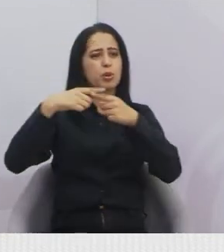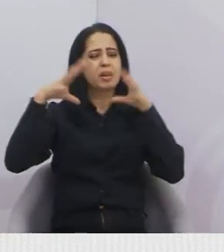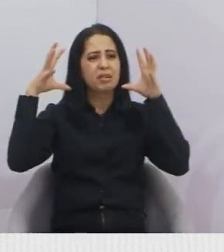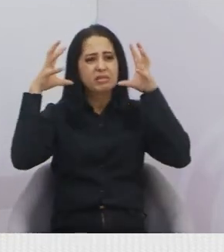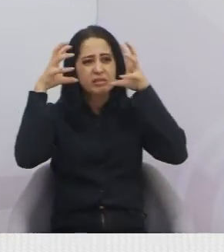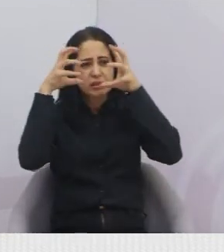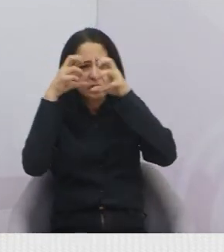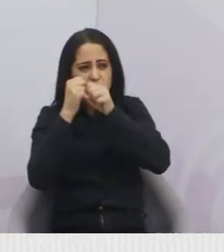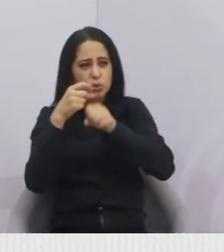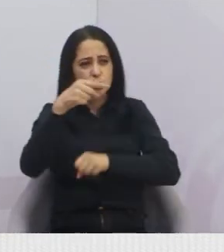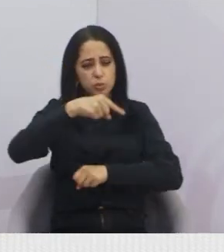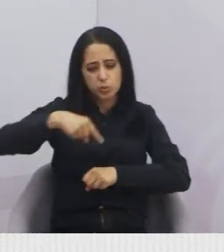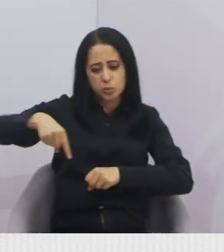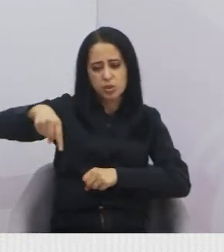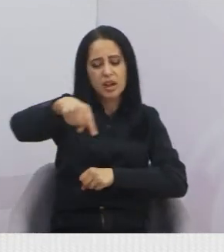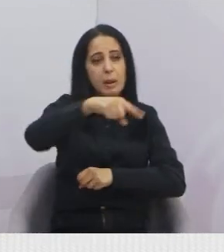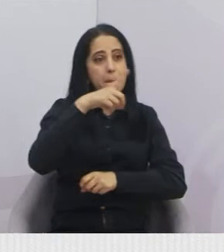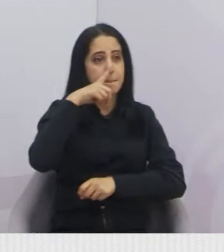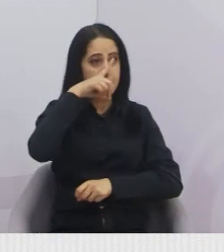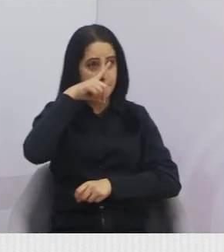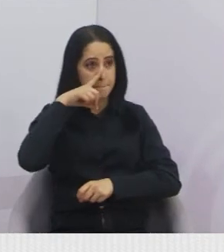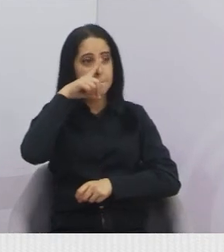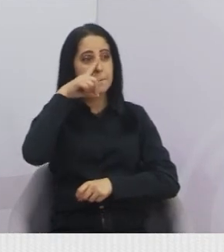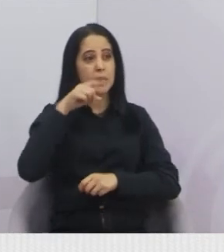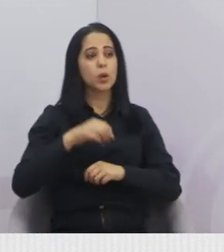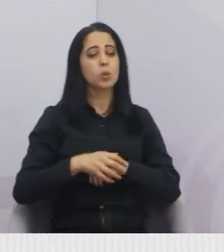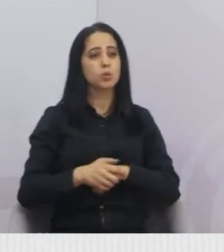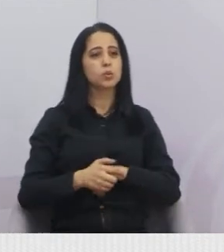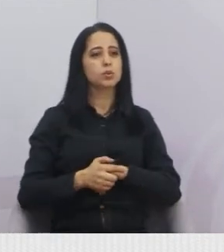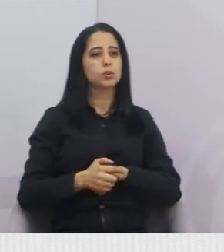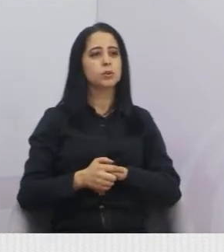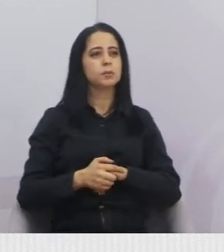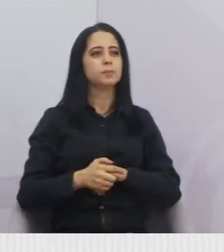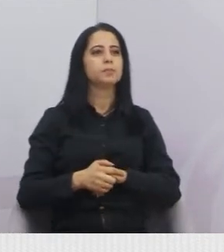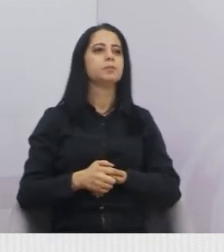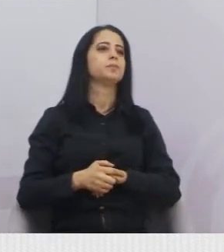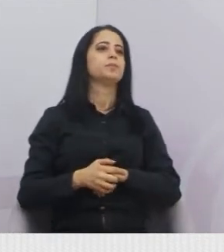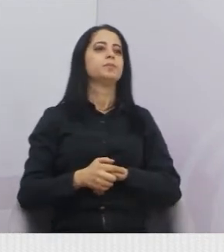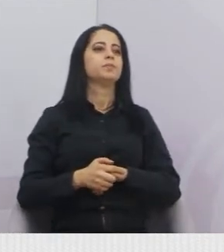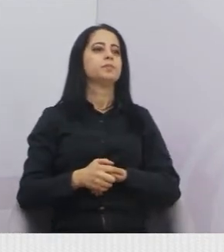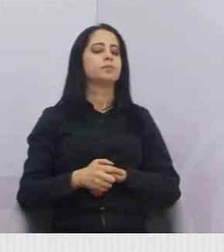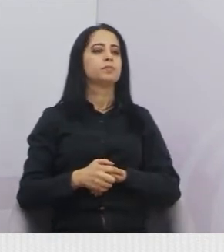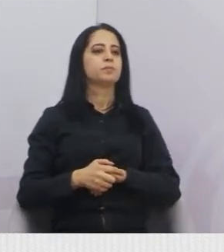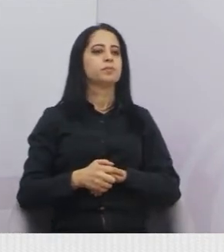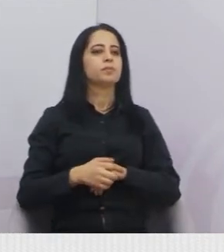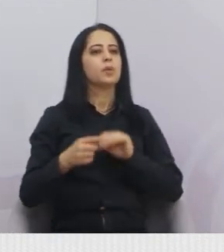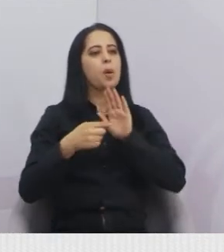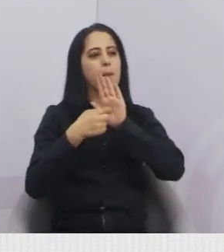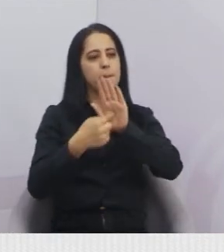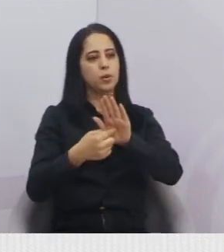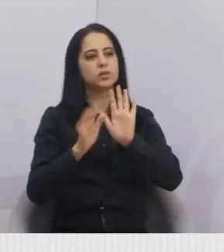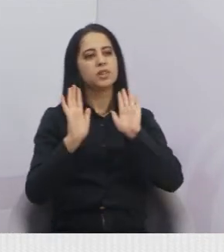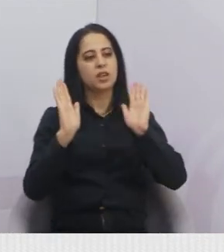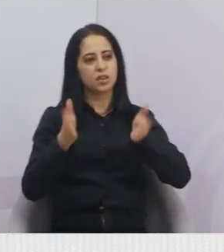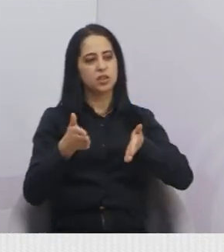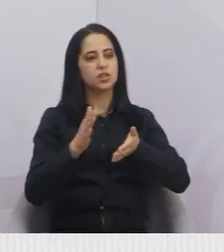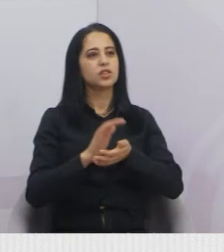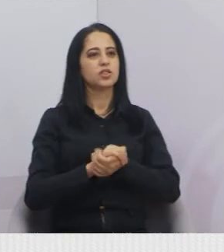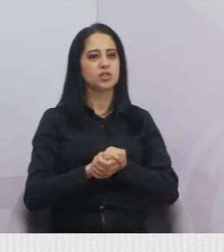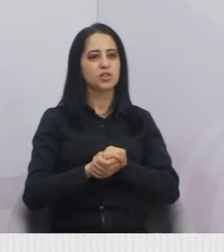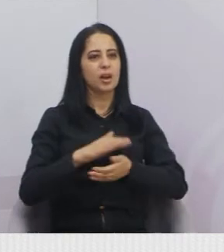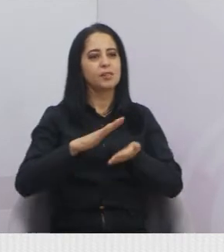que é uma rotatória, é um perigo ali, à noite ali. Próximo. Isso aí foi falado, né? A respeito do